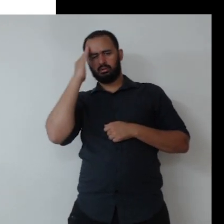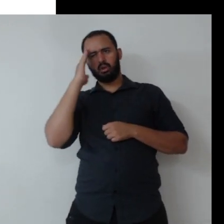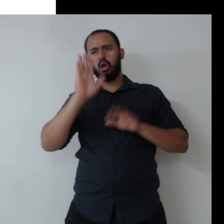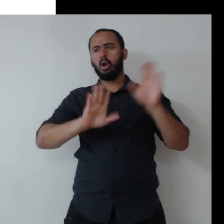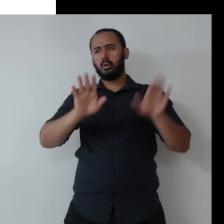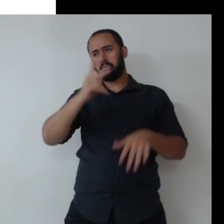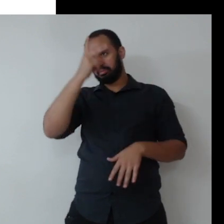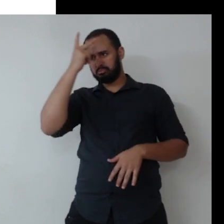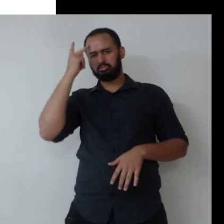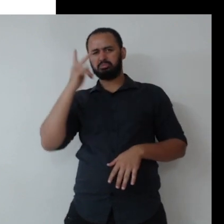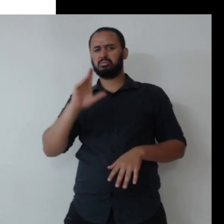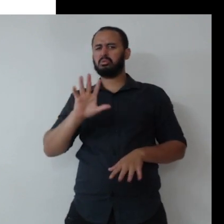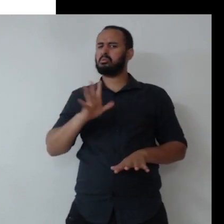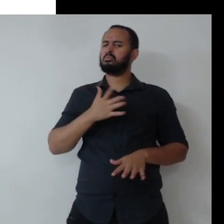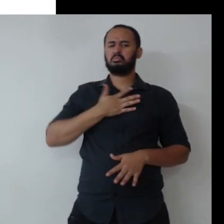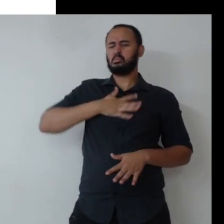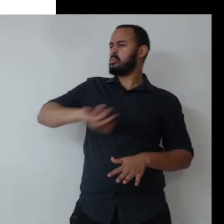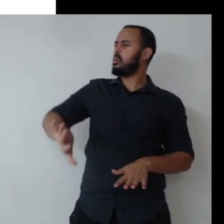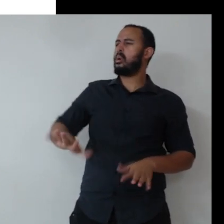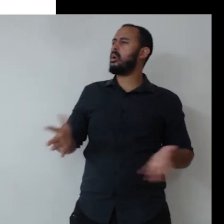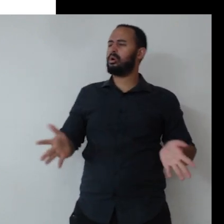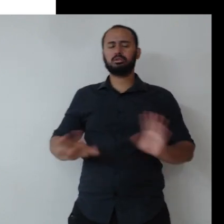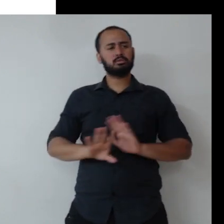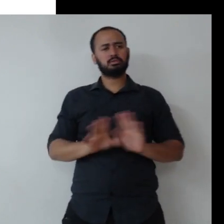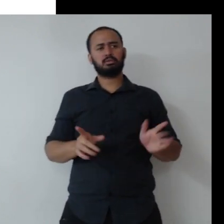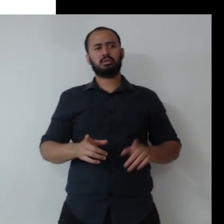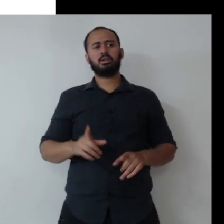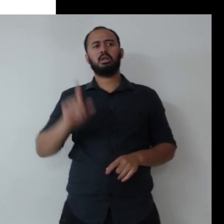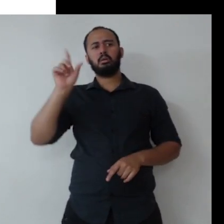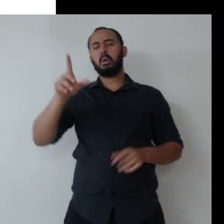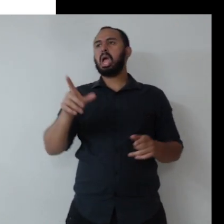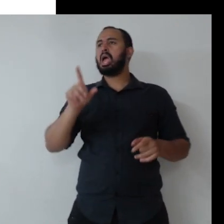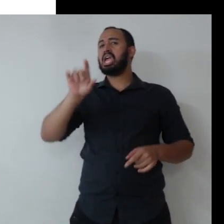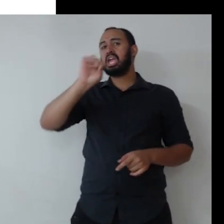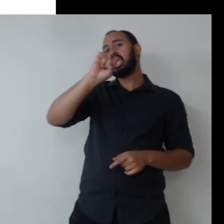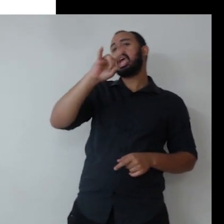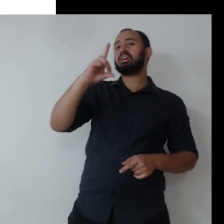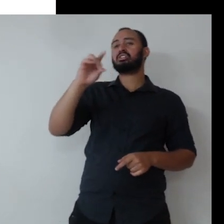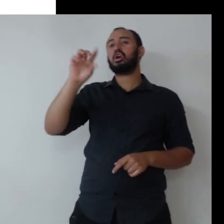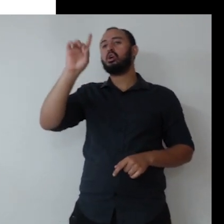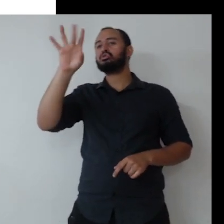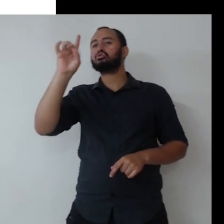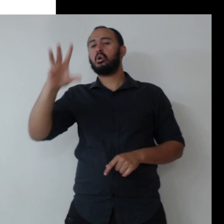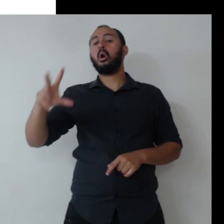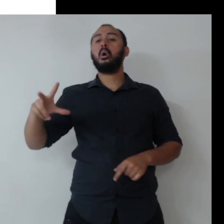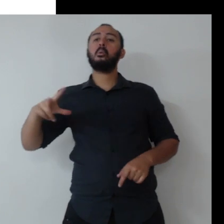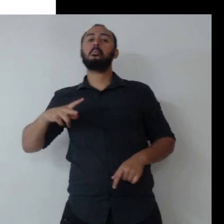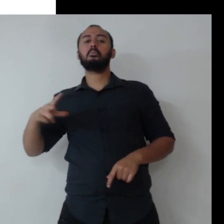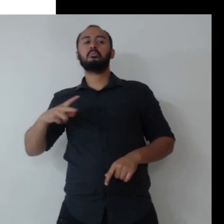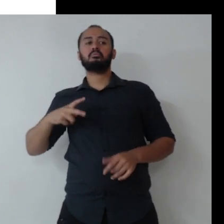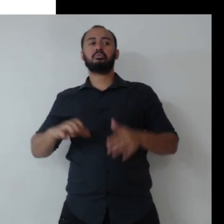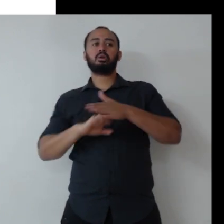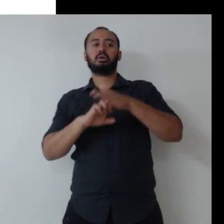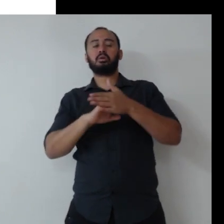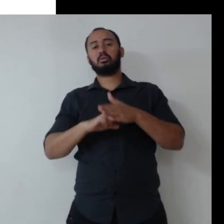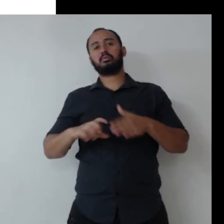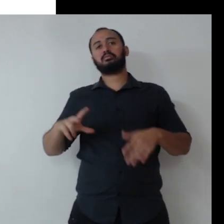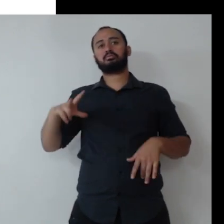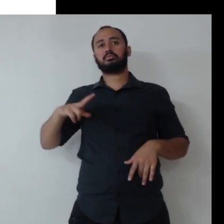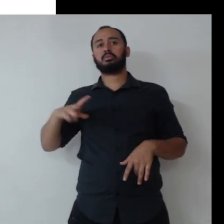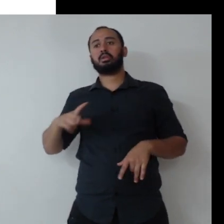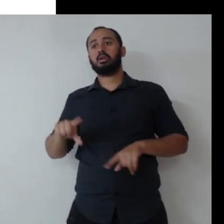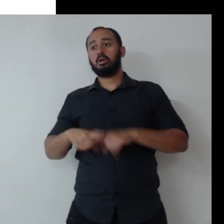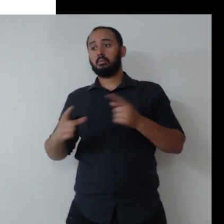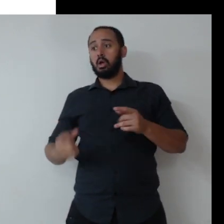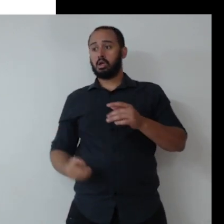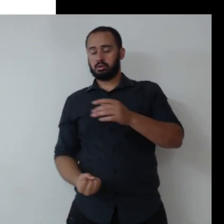alguns se incomodem. Tem gente que fala, como eu disse, ah, não, mas isso é coisa do setor privado. Tá, uma coisa é ter nascido no setor privado